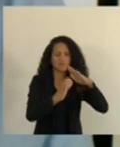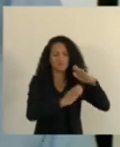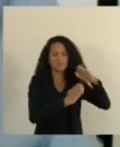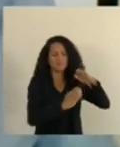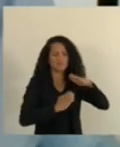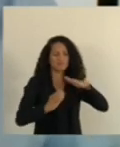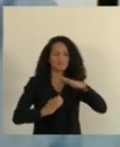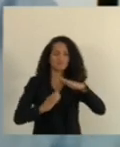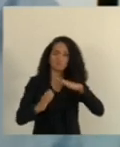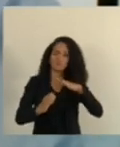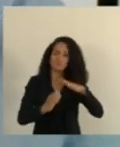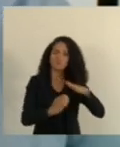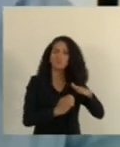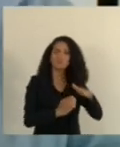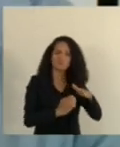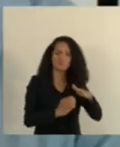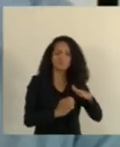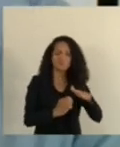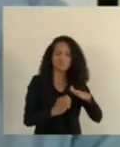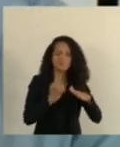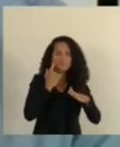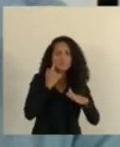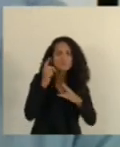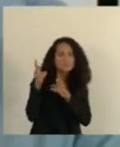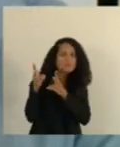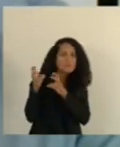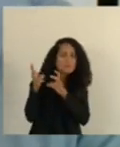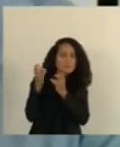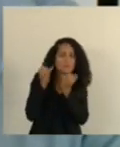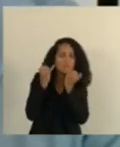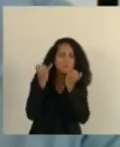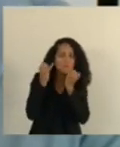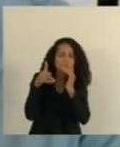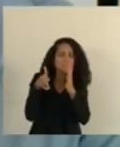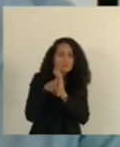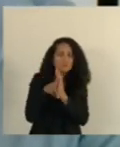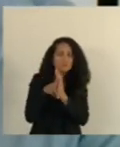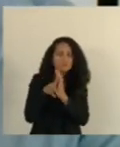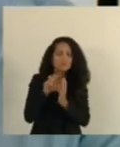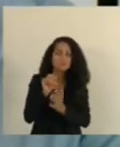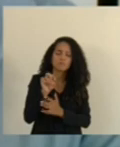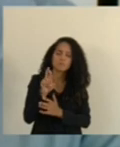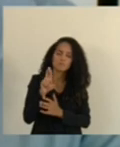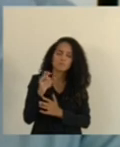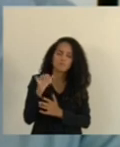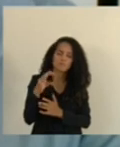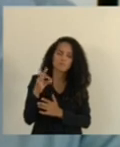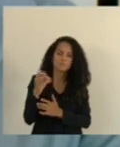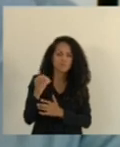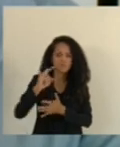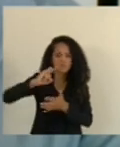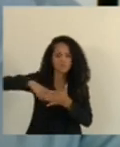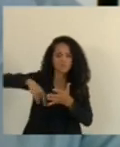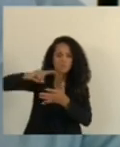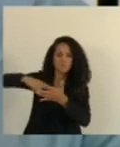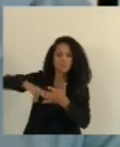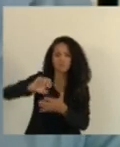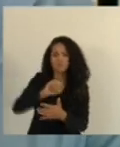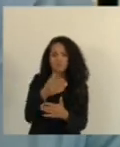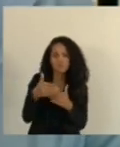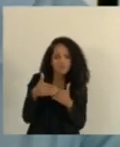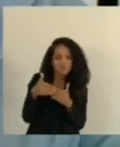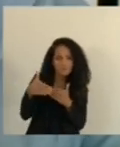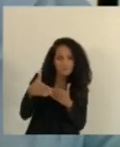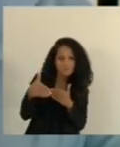utilizam de informações muitas vezes do orçamento ou previsões